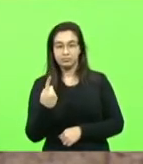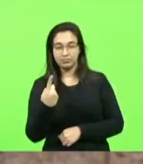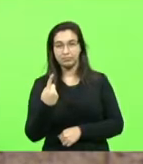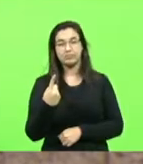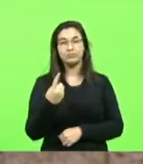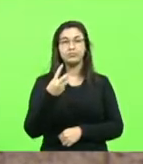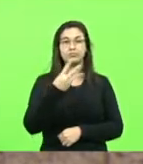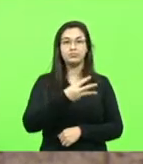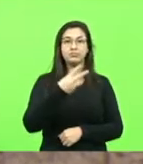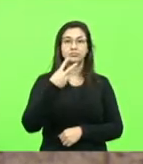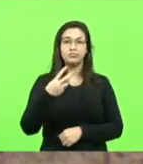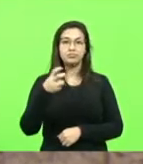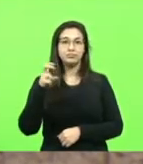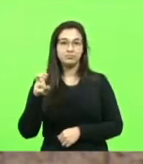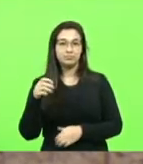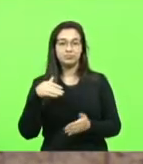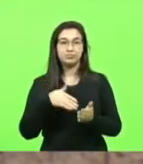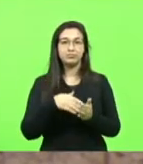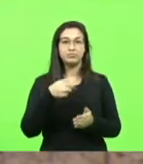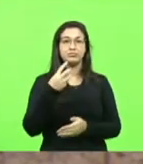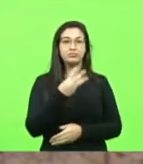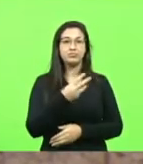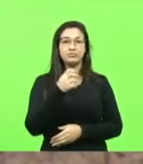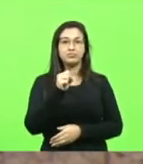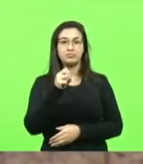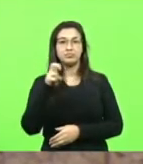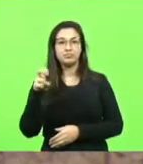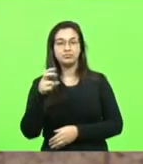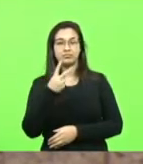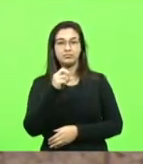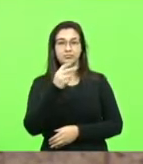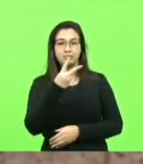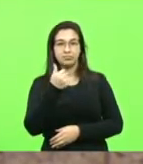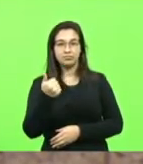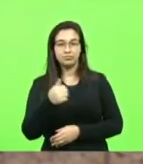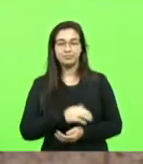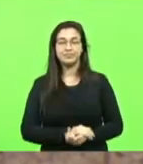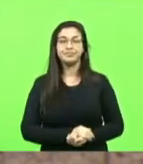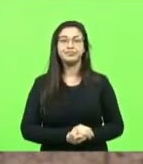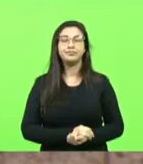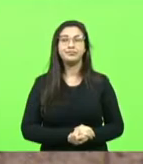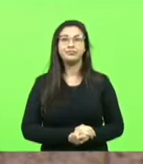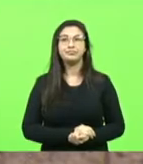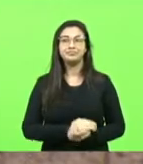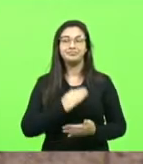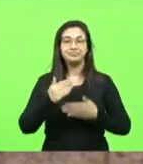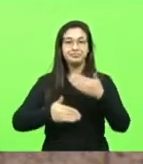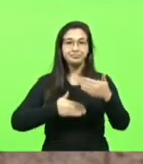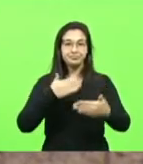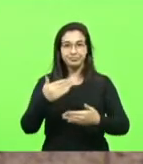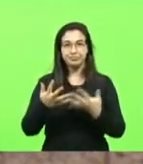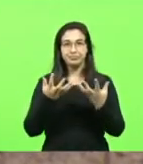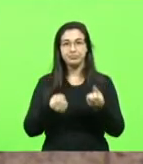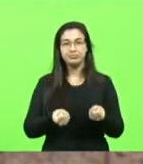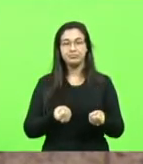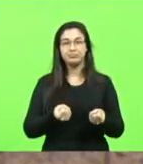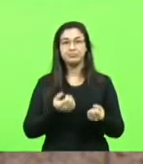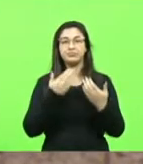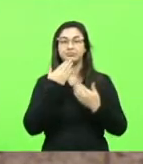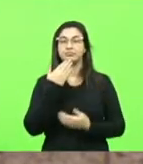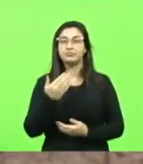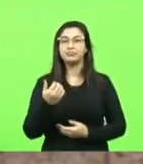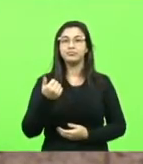-330 de 2021 por unanimidade. Dando continuidade ao horário do dia, o senhor presidente deferiu os requerimentos números